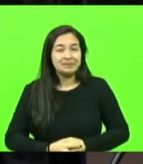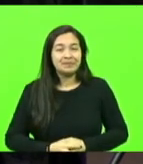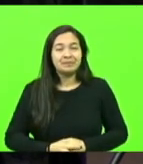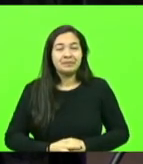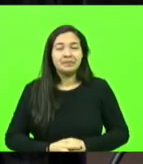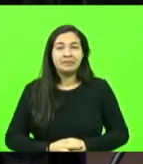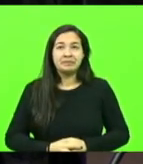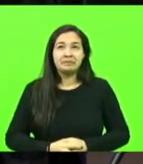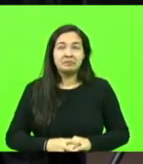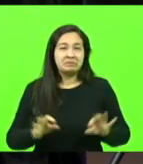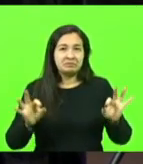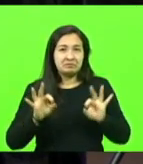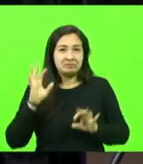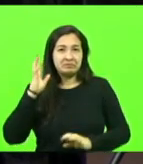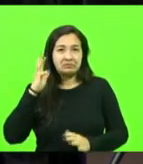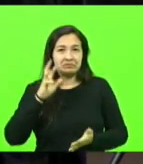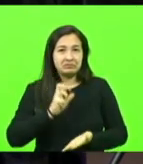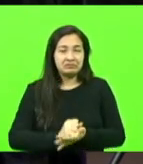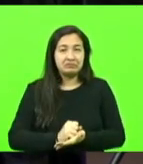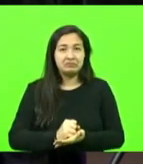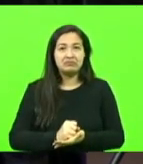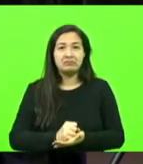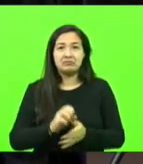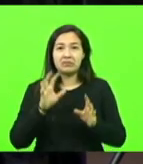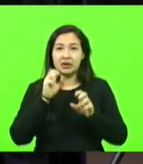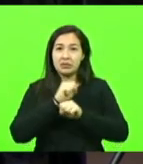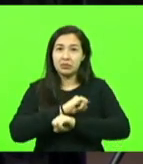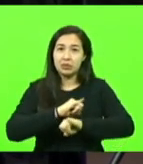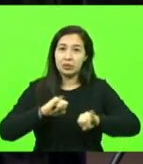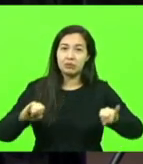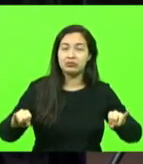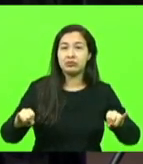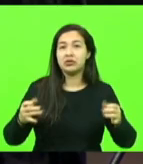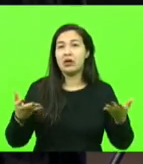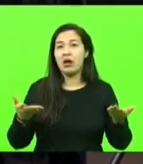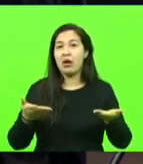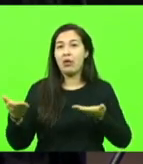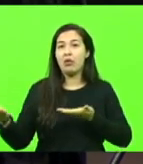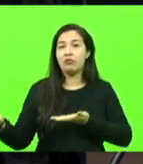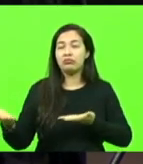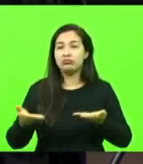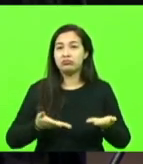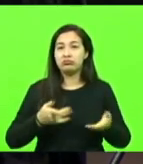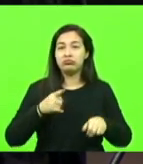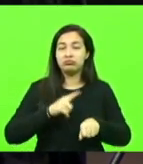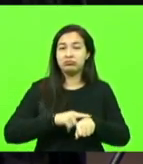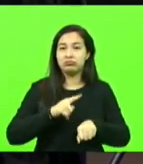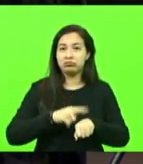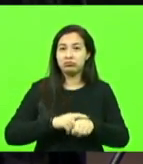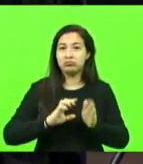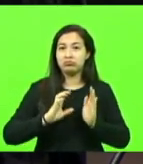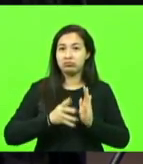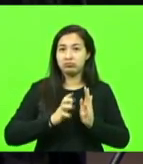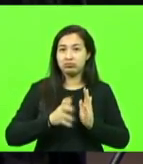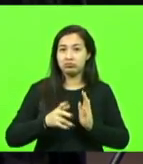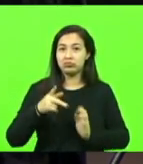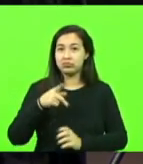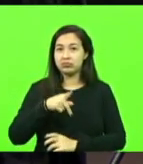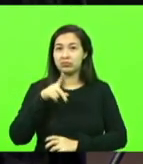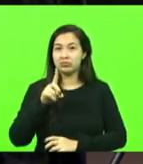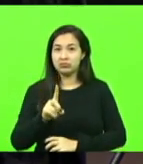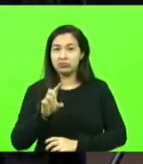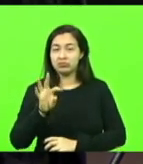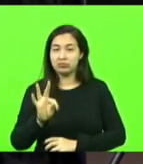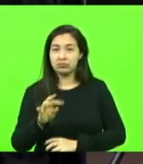Não havendo mais oradores inscritos para o Breves Comunicações, nós vamos ao horário destinado aos partidos políticos. Bloco PDT,